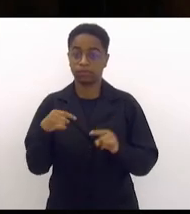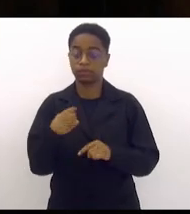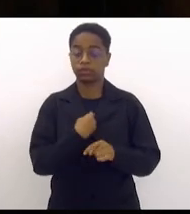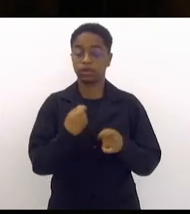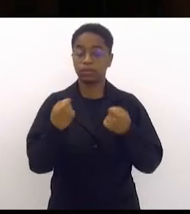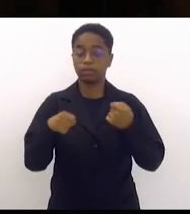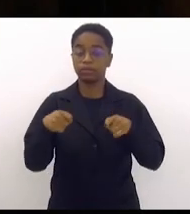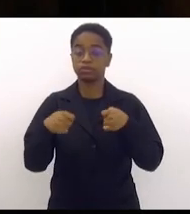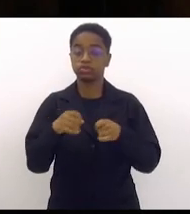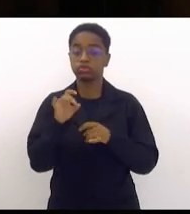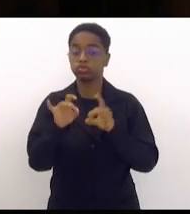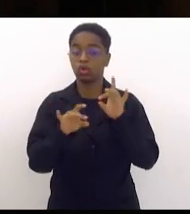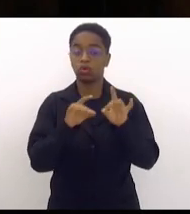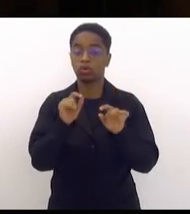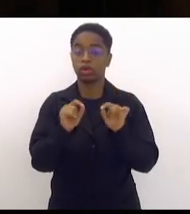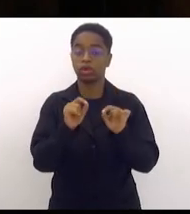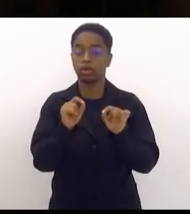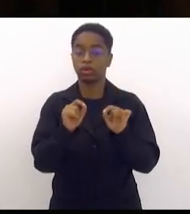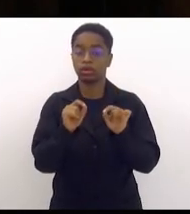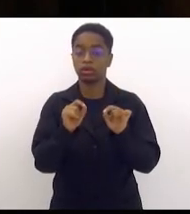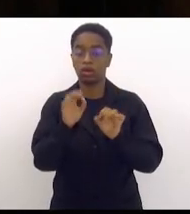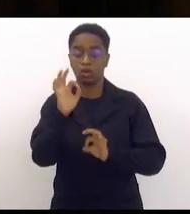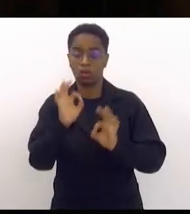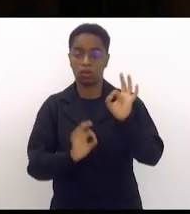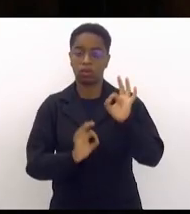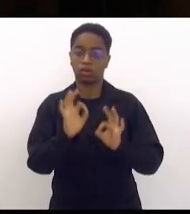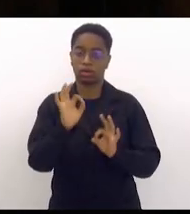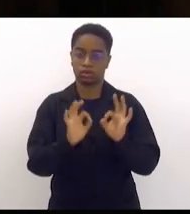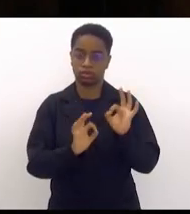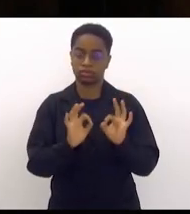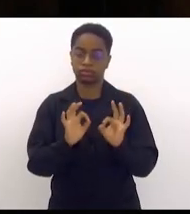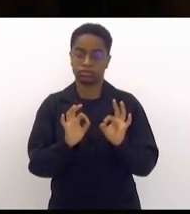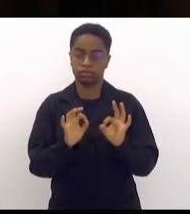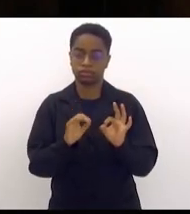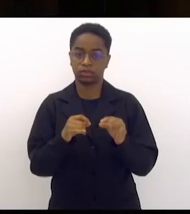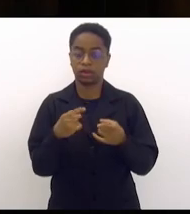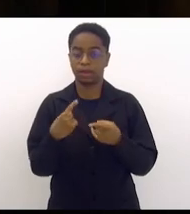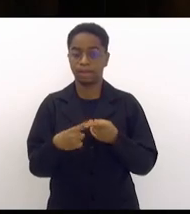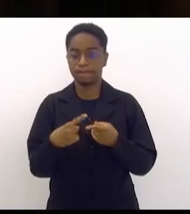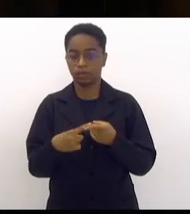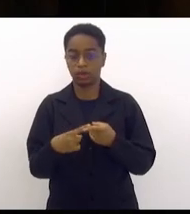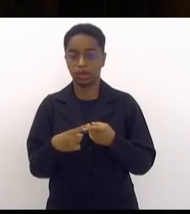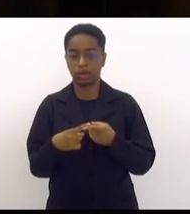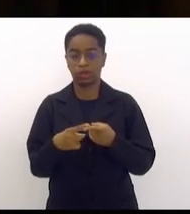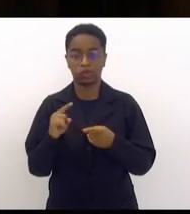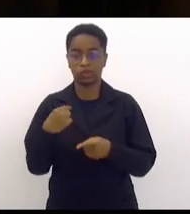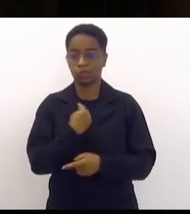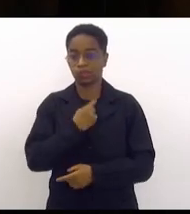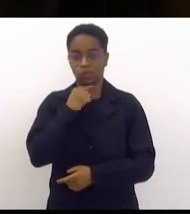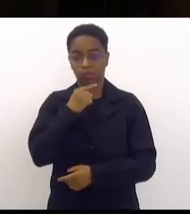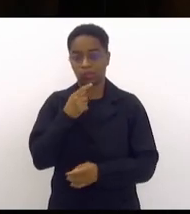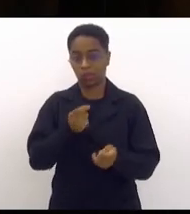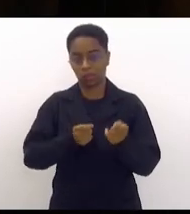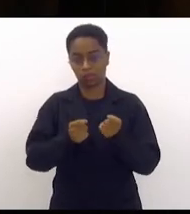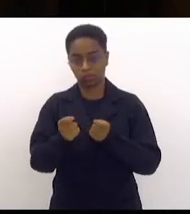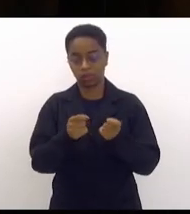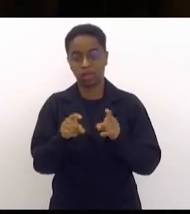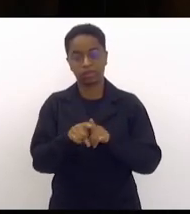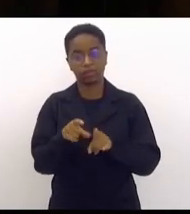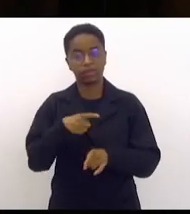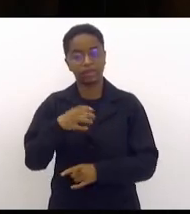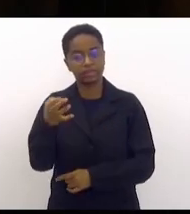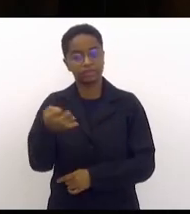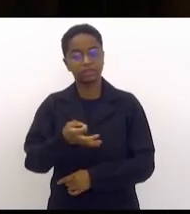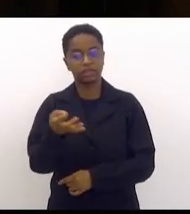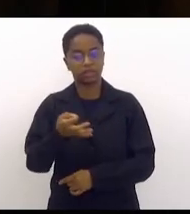apenas criar um choque de ordem porque saiu do controle e eu tenho certeza